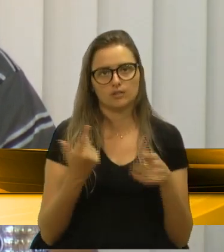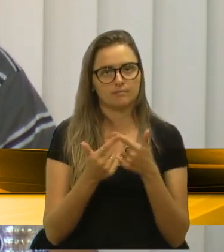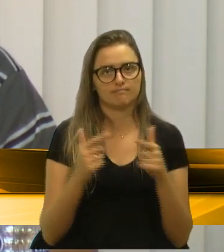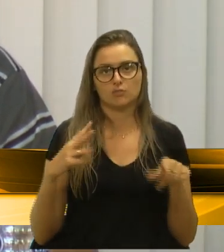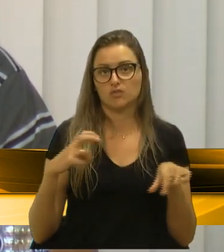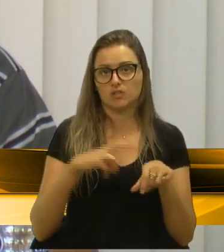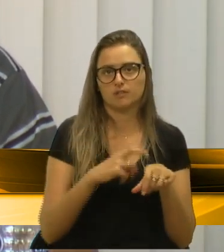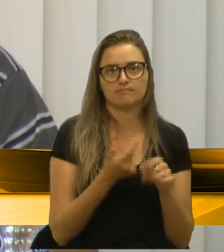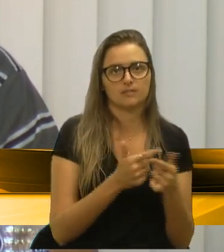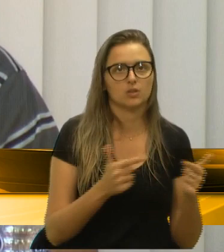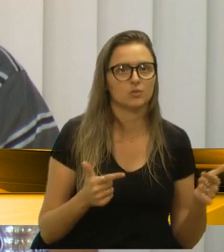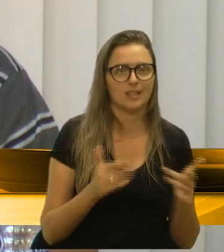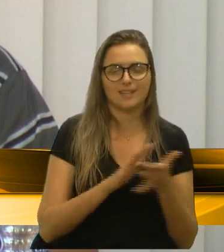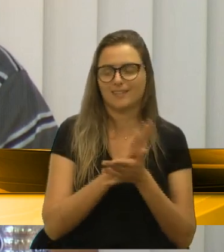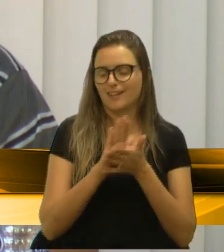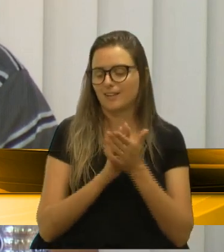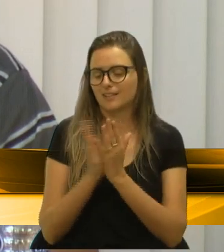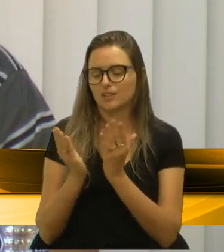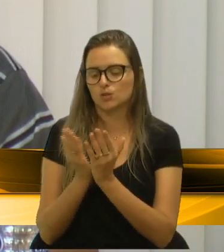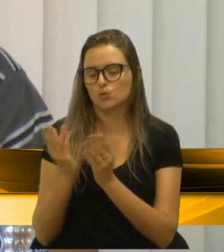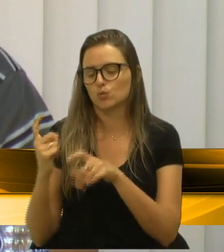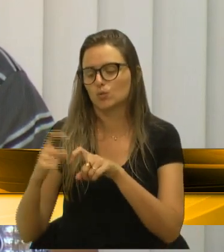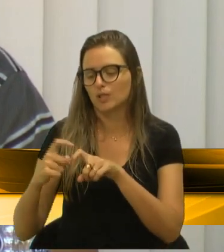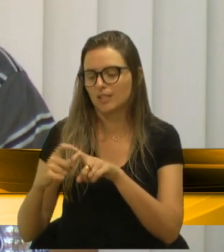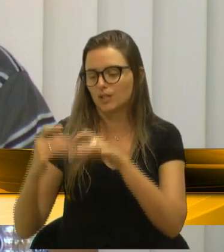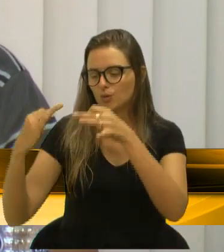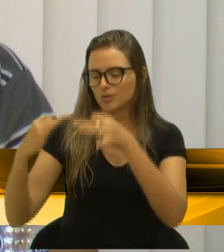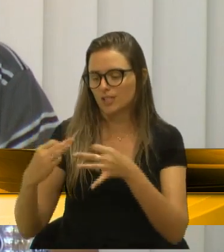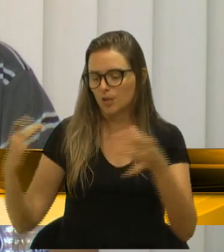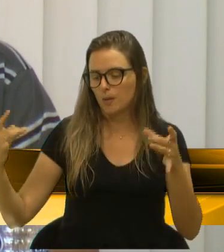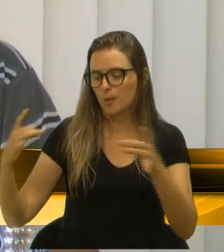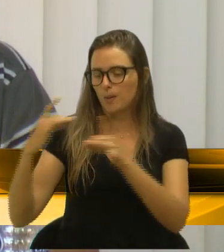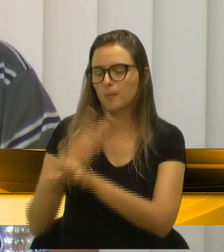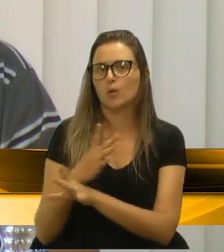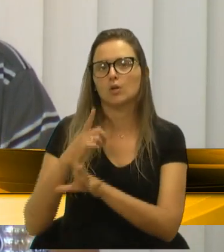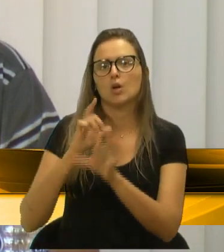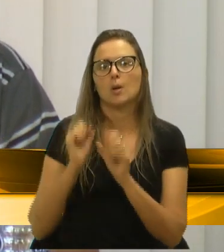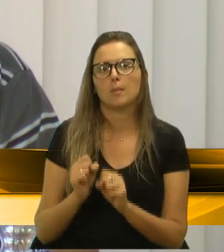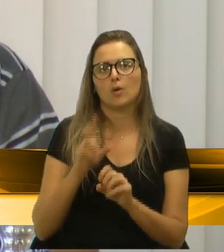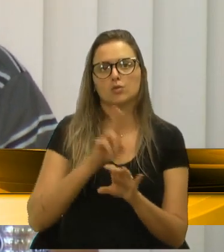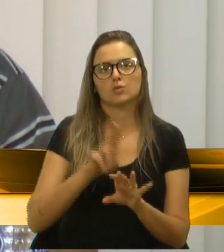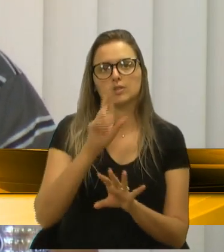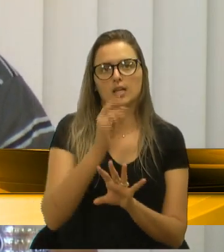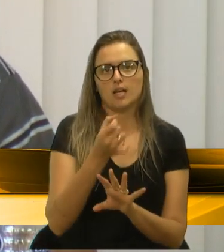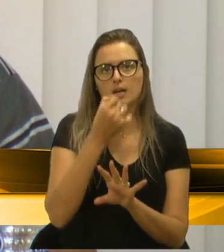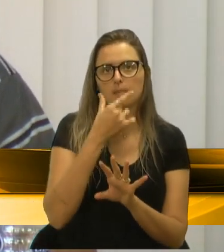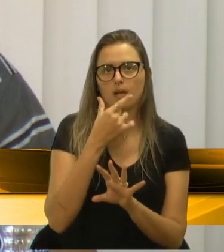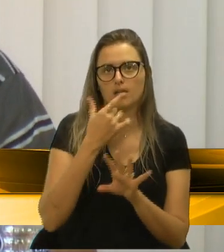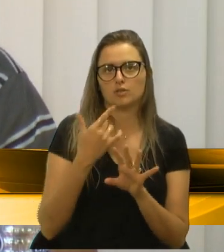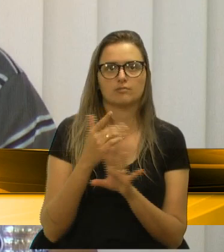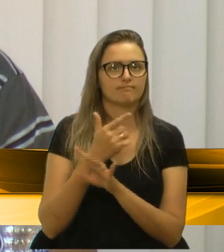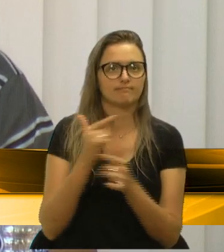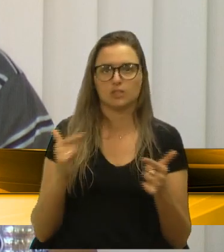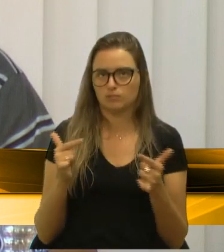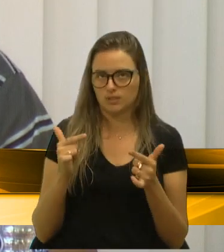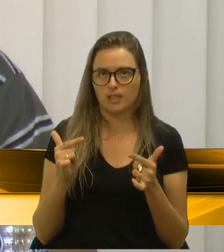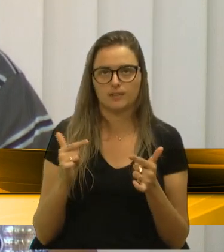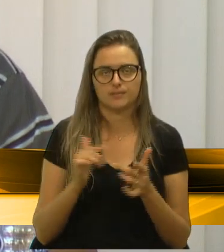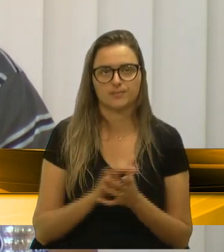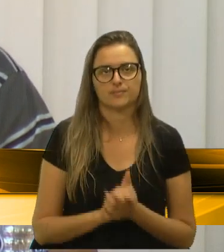nenhum estudo clínico bem feito dizer, não, dá para usar esse medicamento nessa dosagem. Não tem.